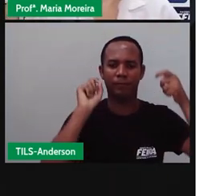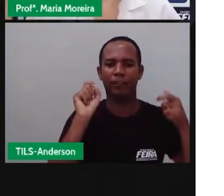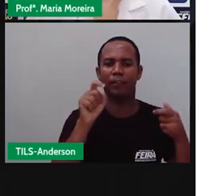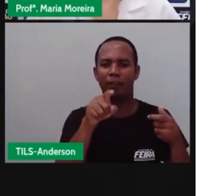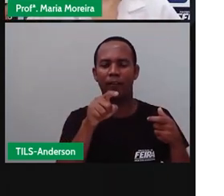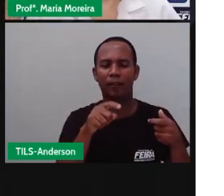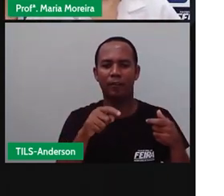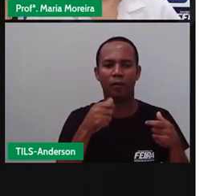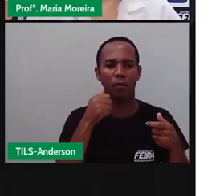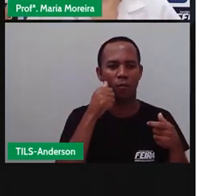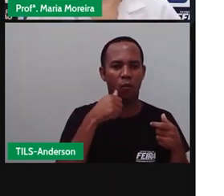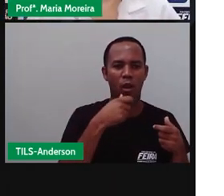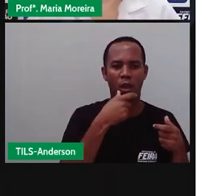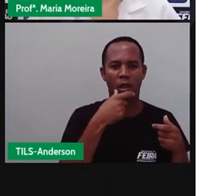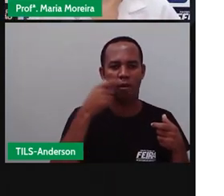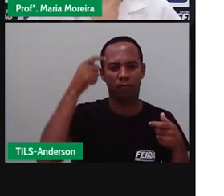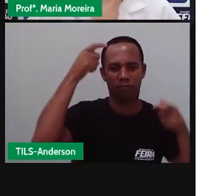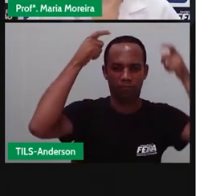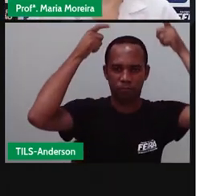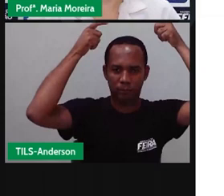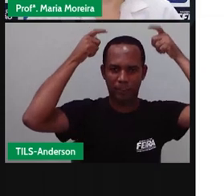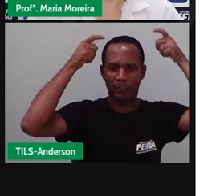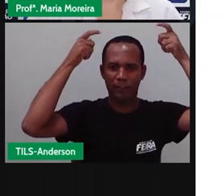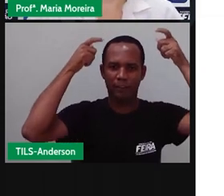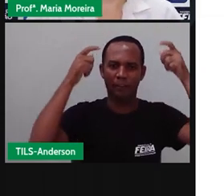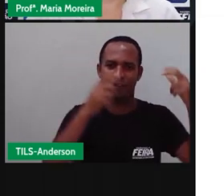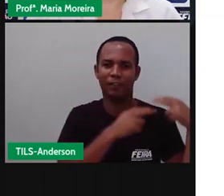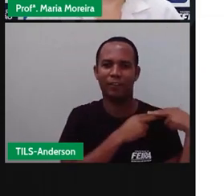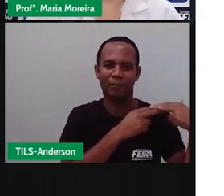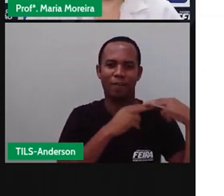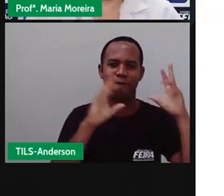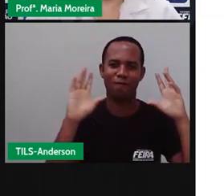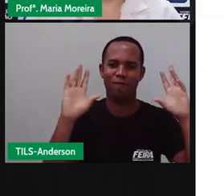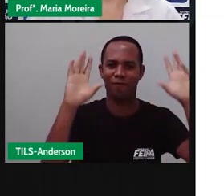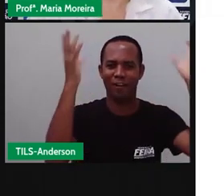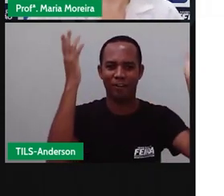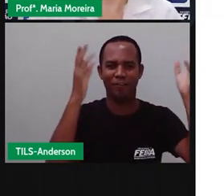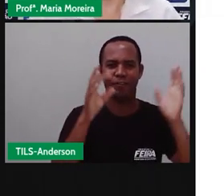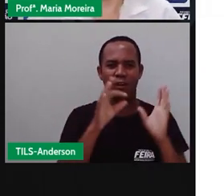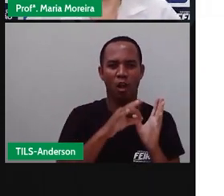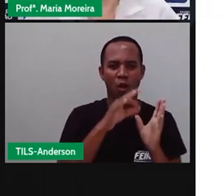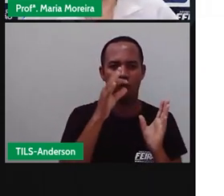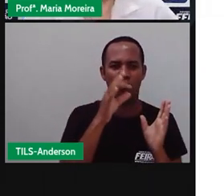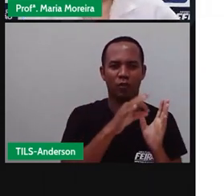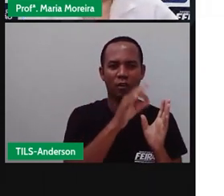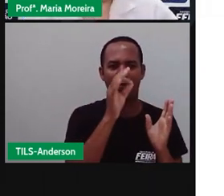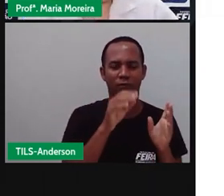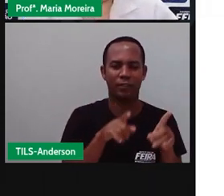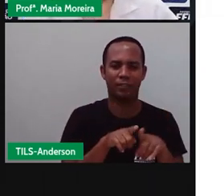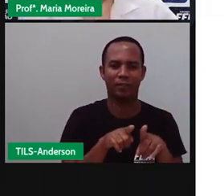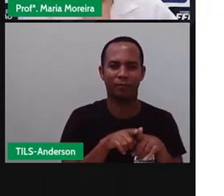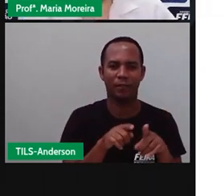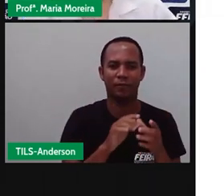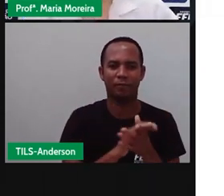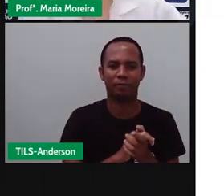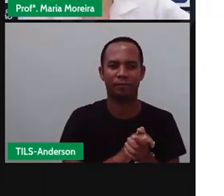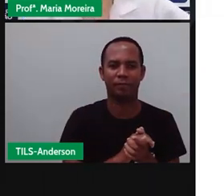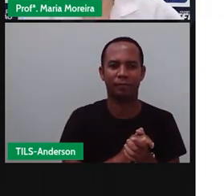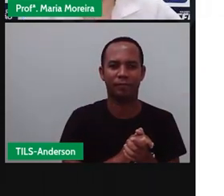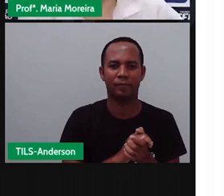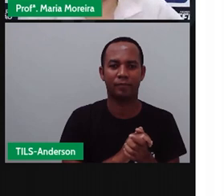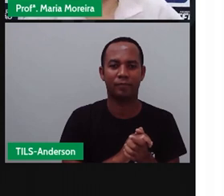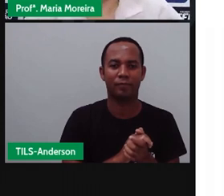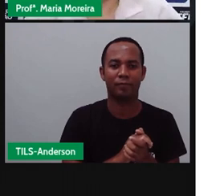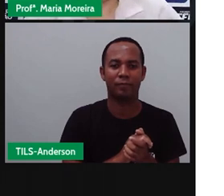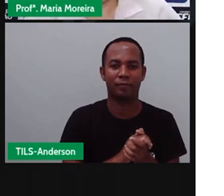e das princesas aí, né? da festa da uva, assim como temos aqui também a coroação da